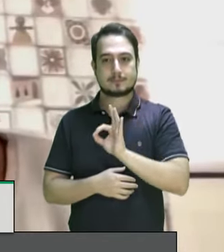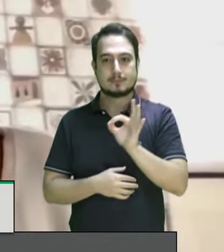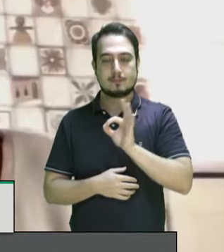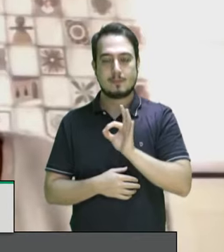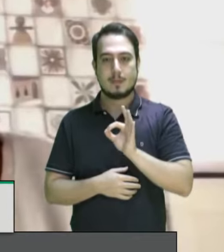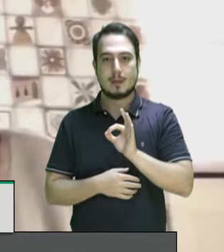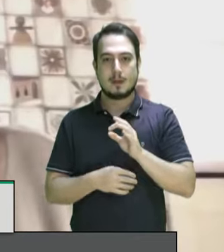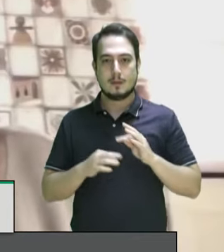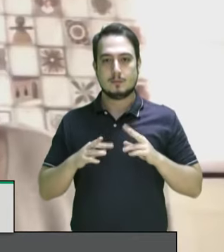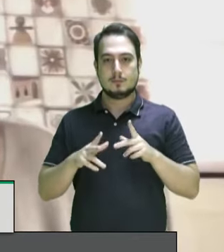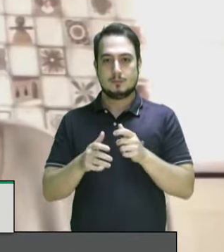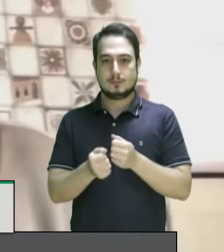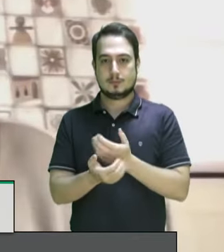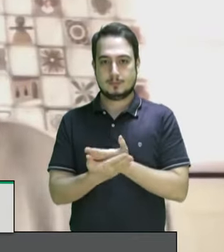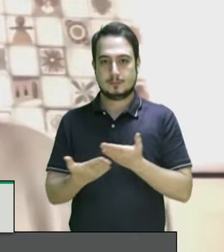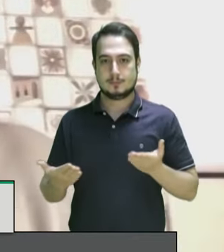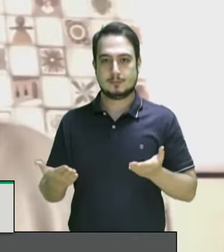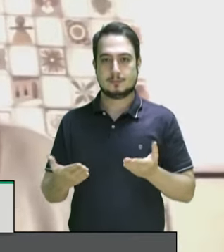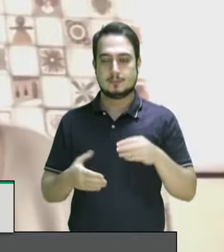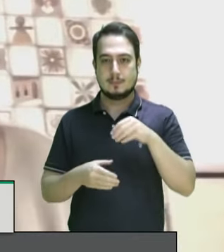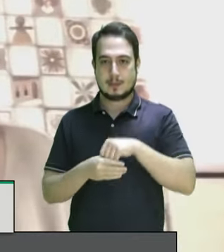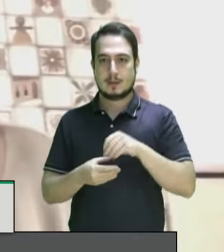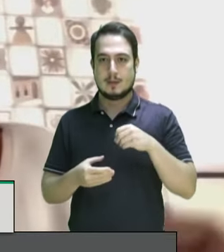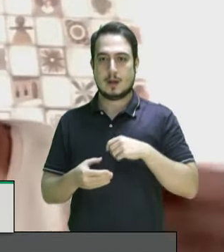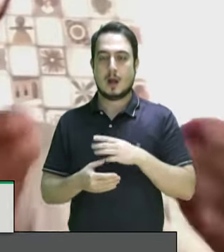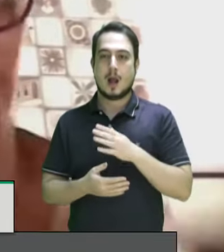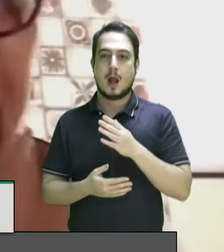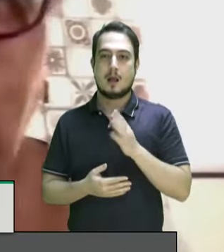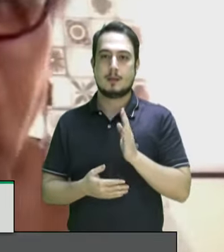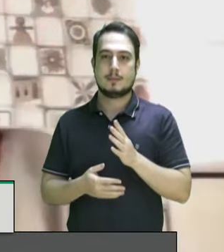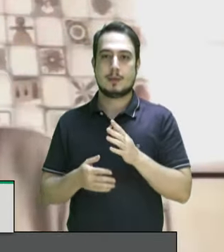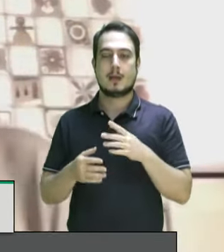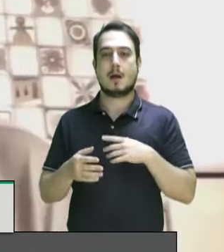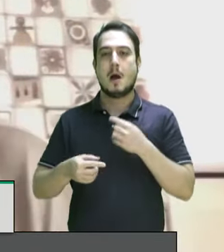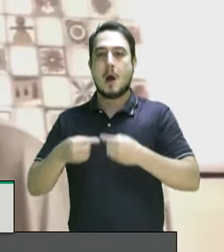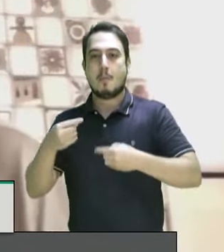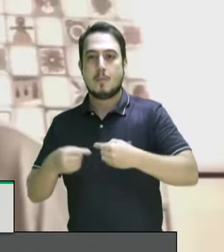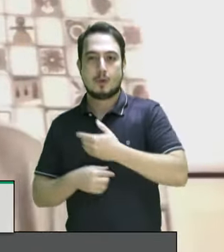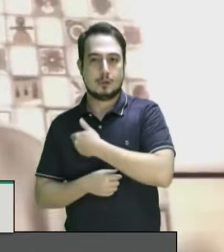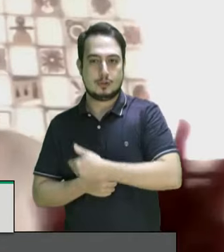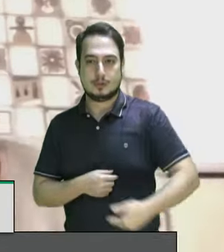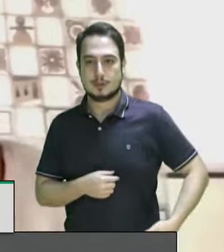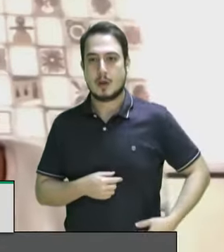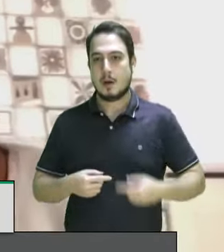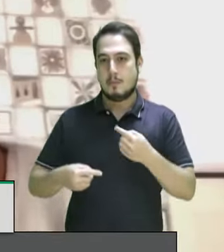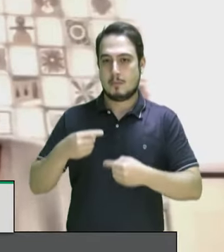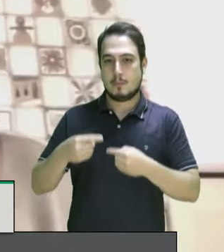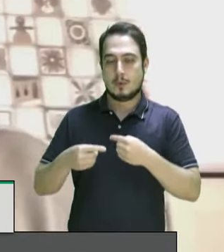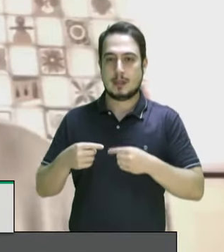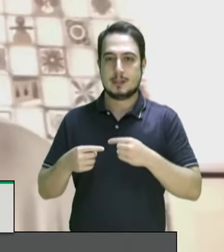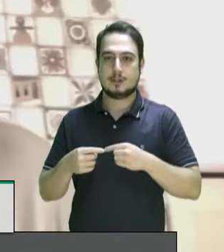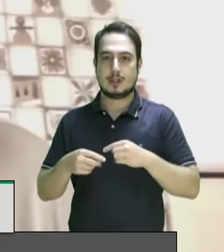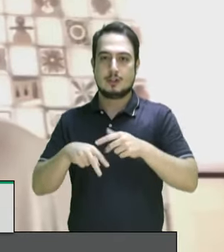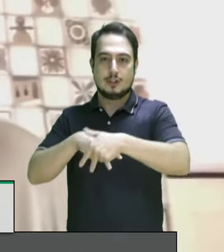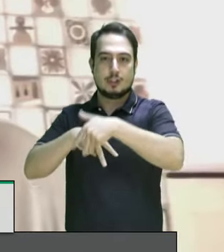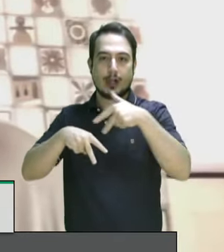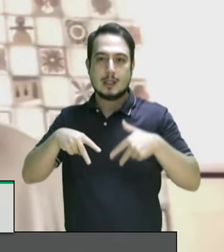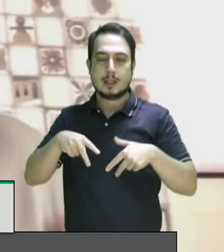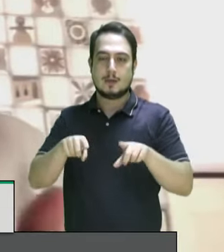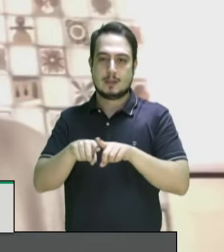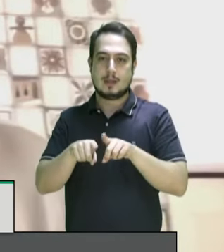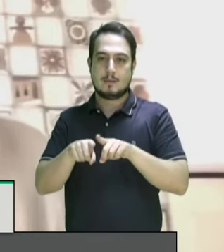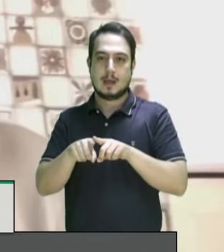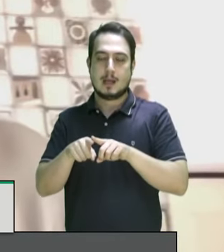orçamento público de investimento público no que diz respeito a política de igualdade racial a política de gênero e a povos e comunidades tradicionais